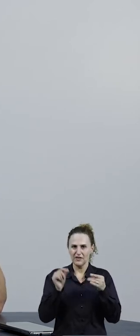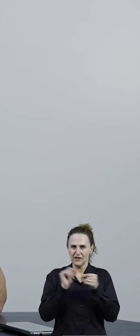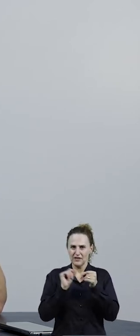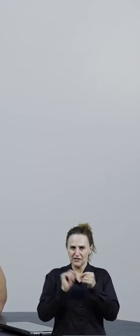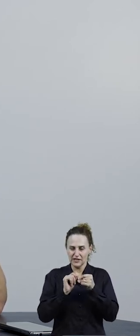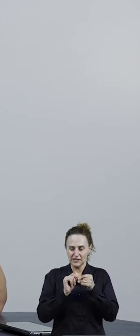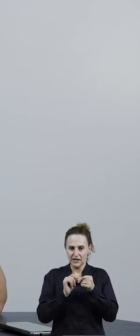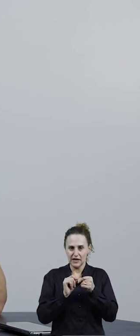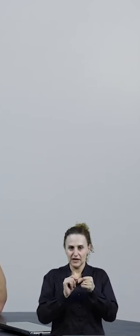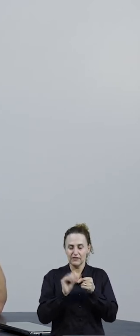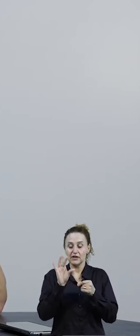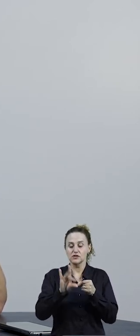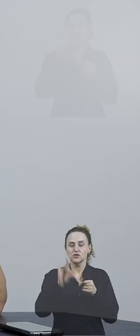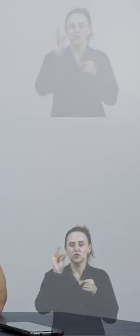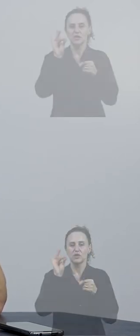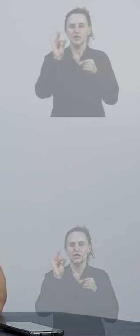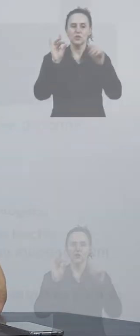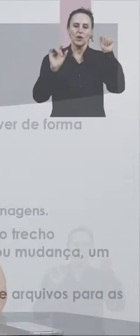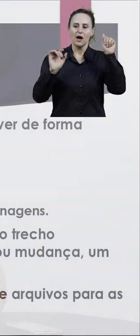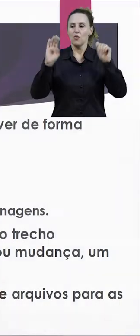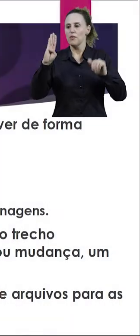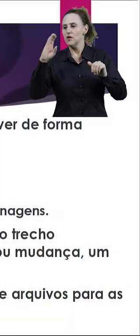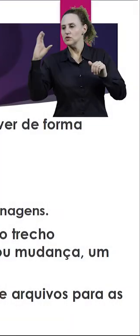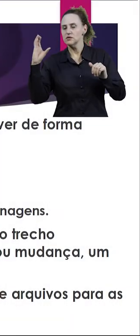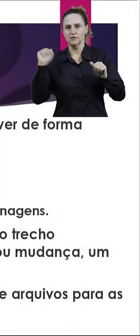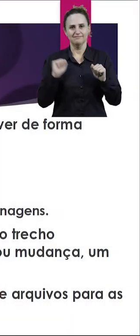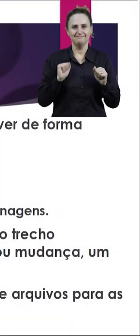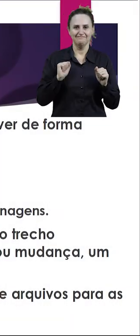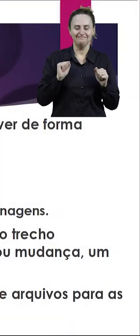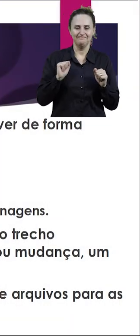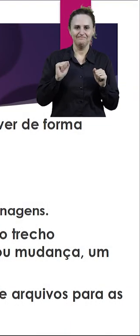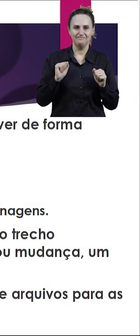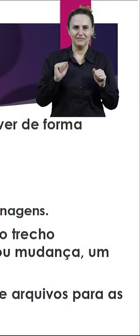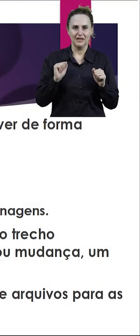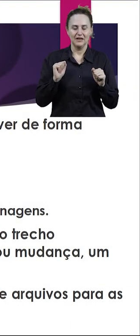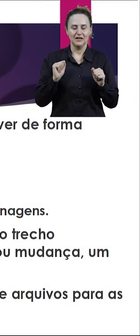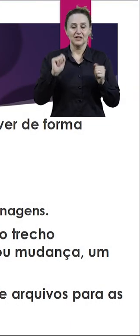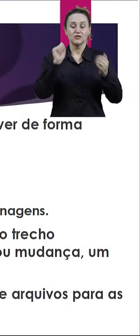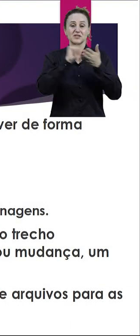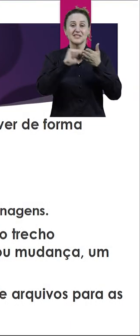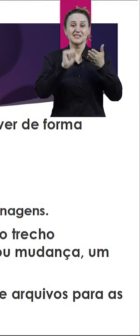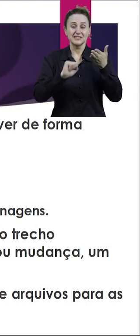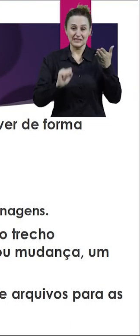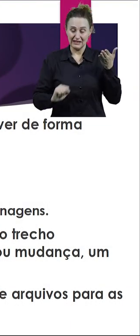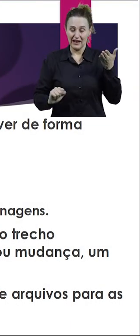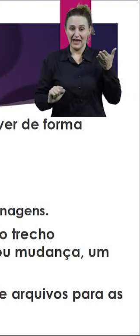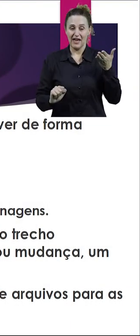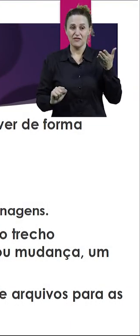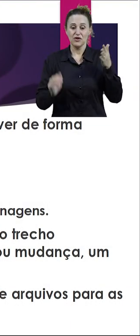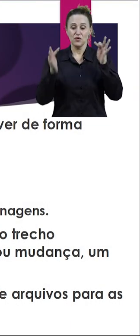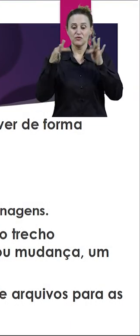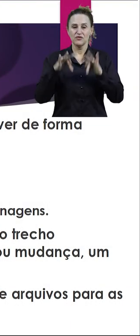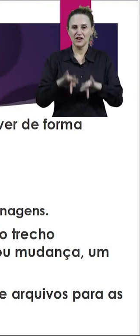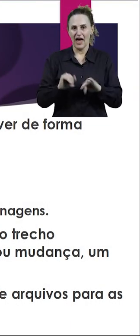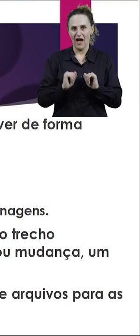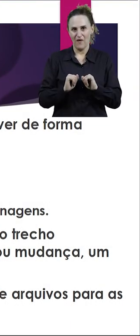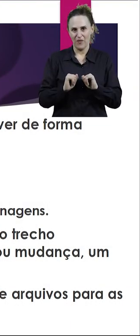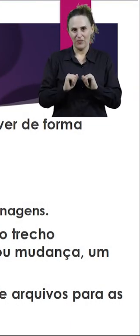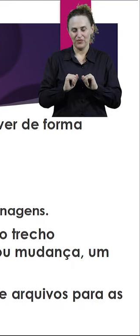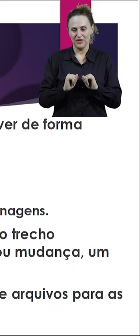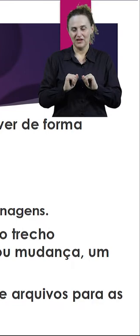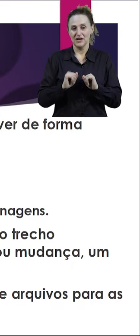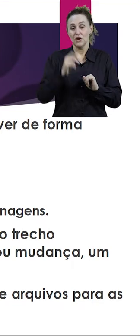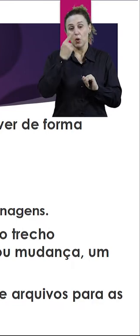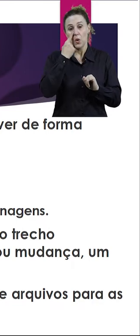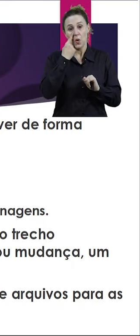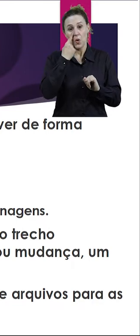de vocês vai ter que escolher uma das opções, ou A, ou B, ou C, o que é? Ou você escreve um final, um novo final para o conto,